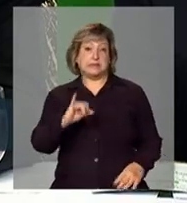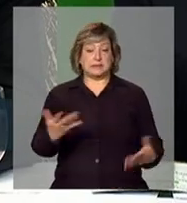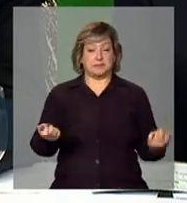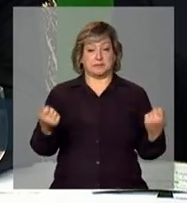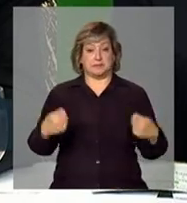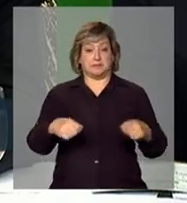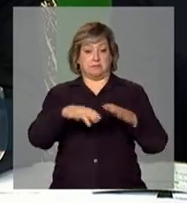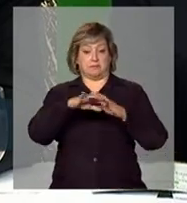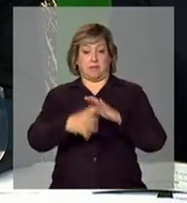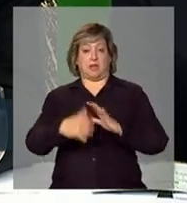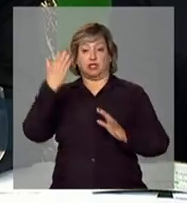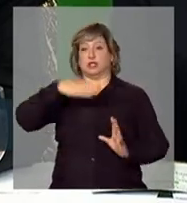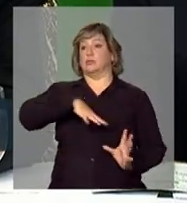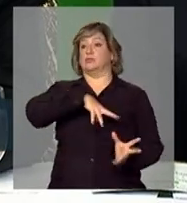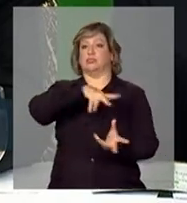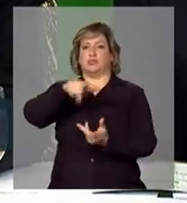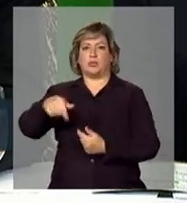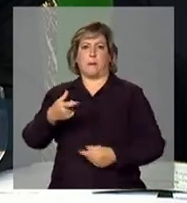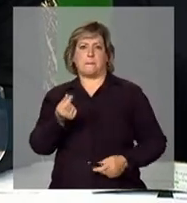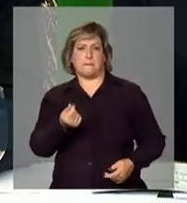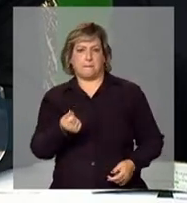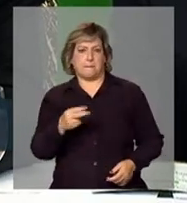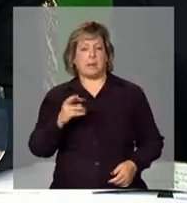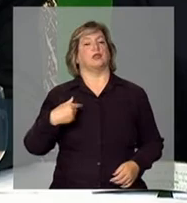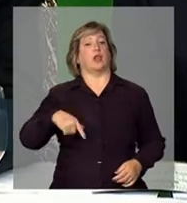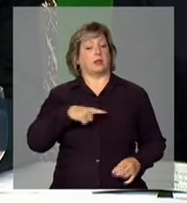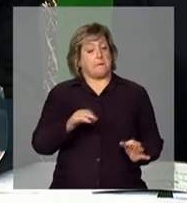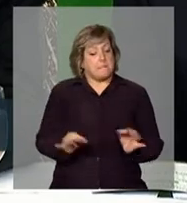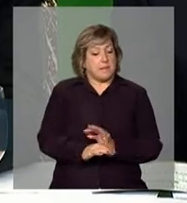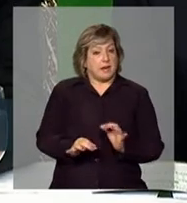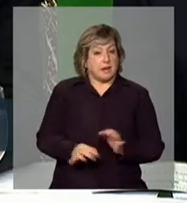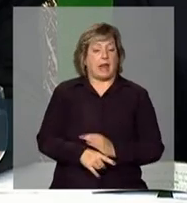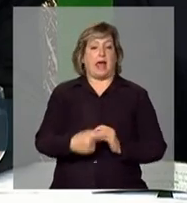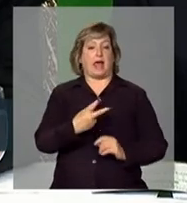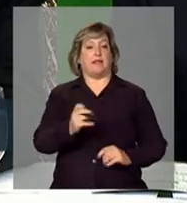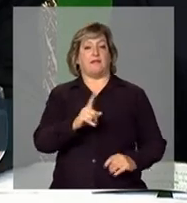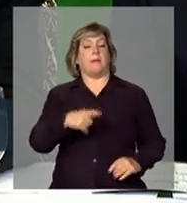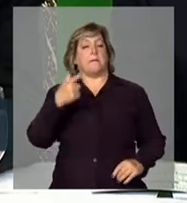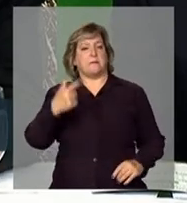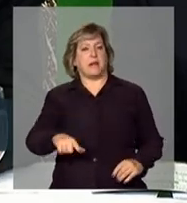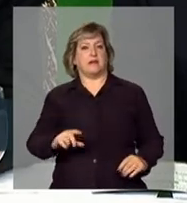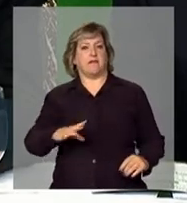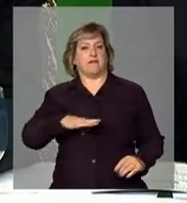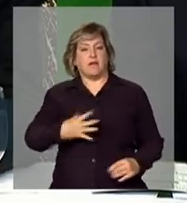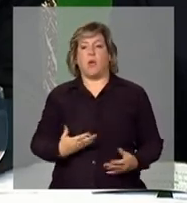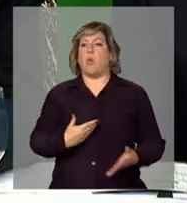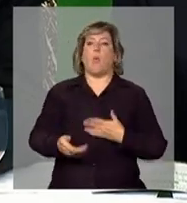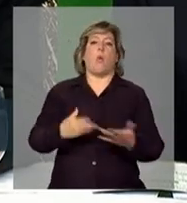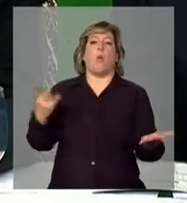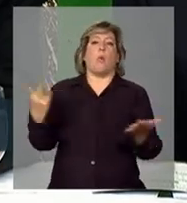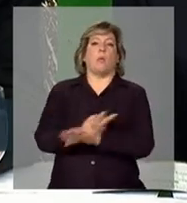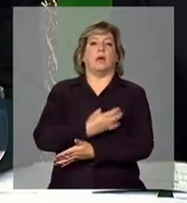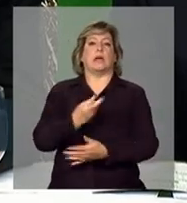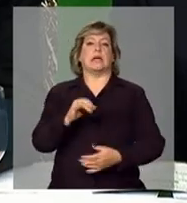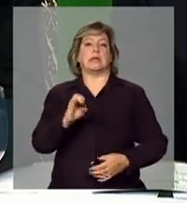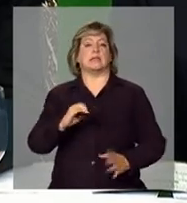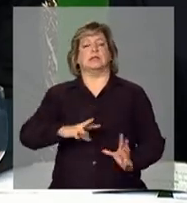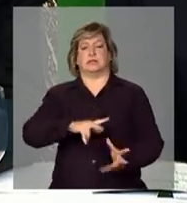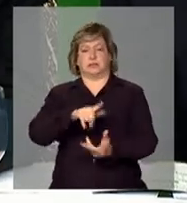uma queda internacional dos preços, nós estamos preparando cada vez mais para enfrentar qualquer crise internacional.